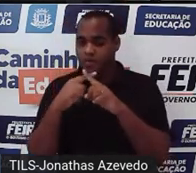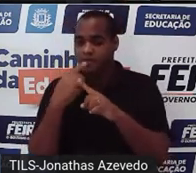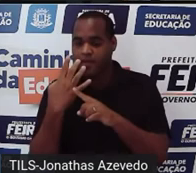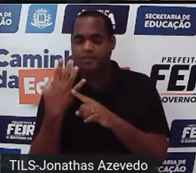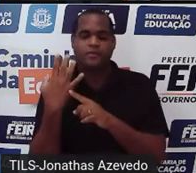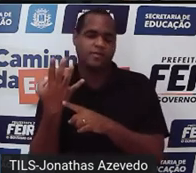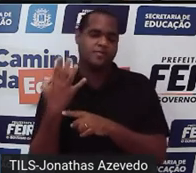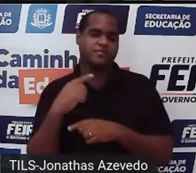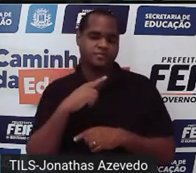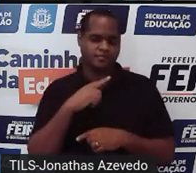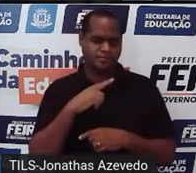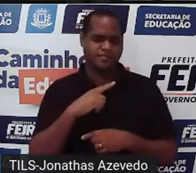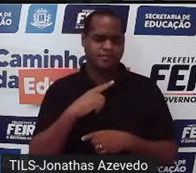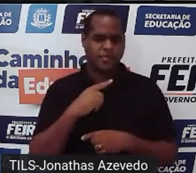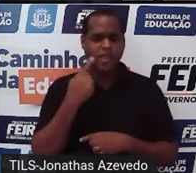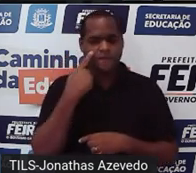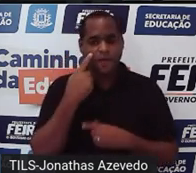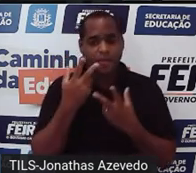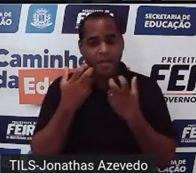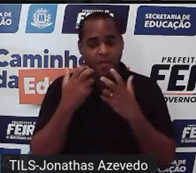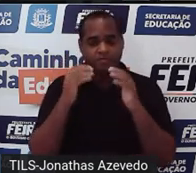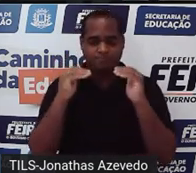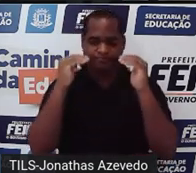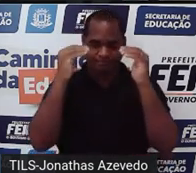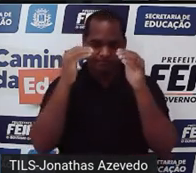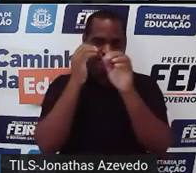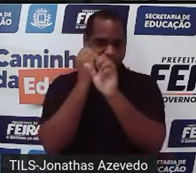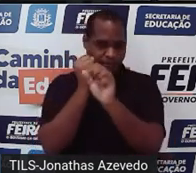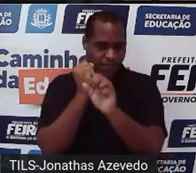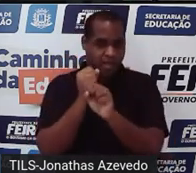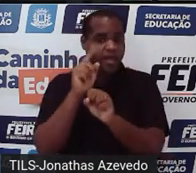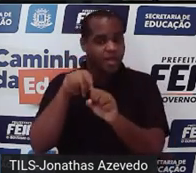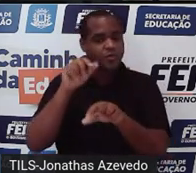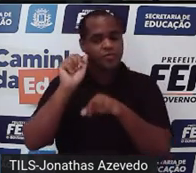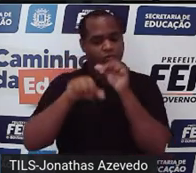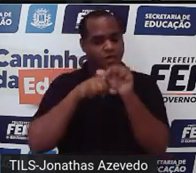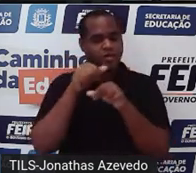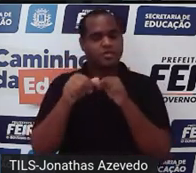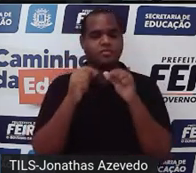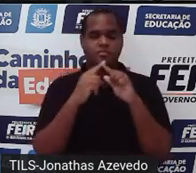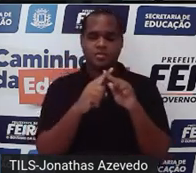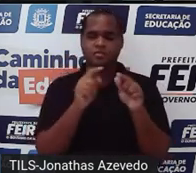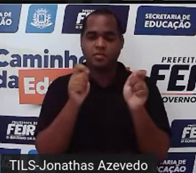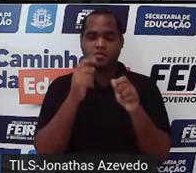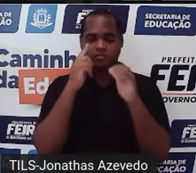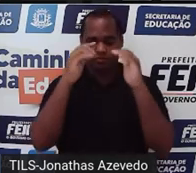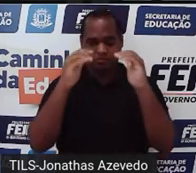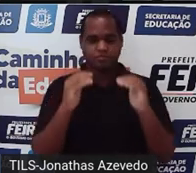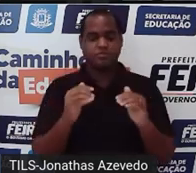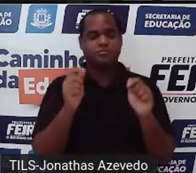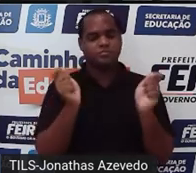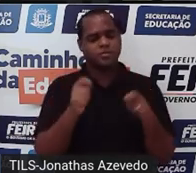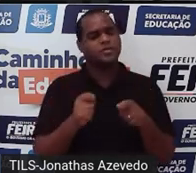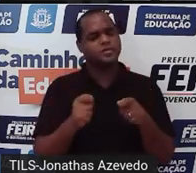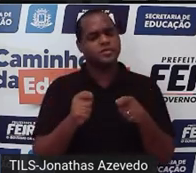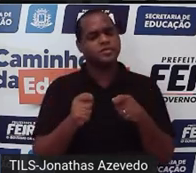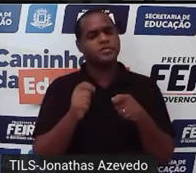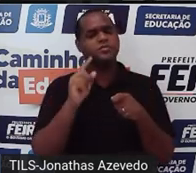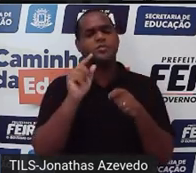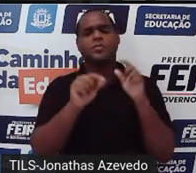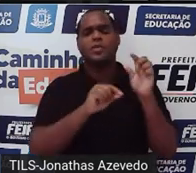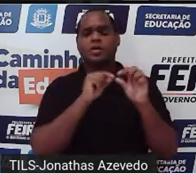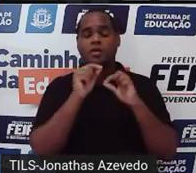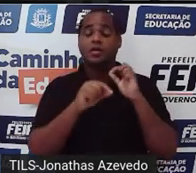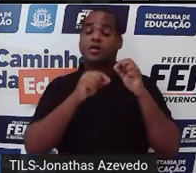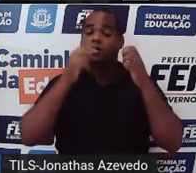então eu estou vendo que a de cima se eu multiplicar por 4 eu acho de baixo quando isso acontece